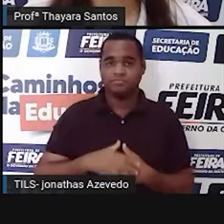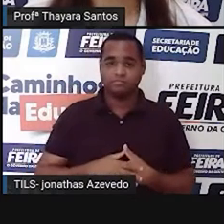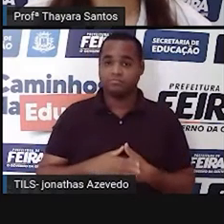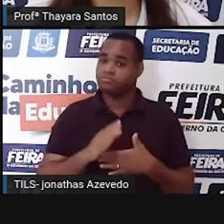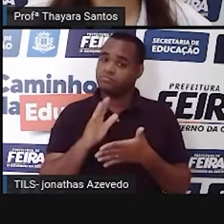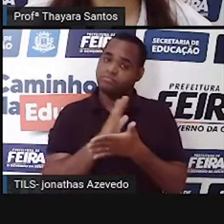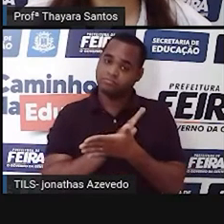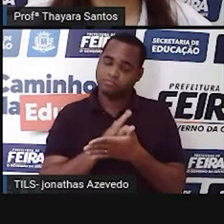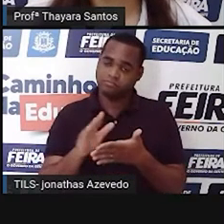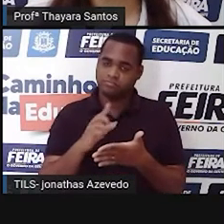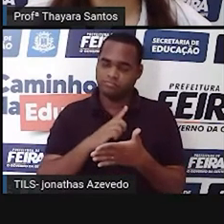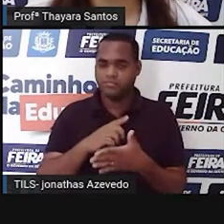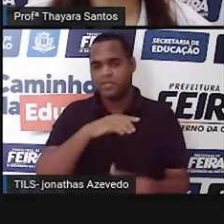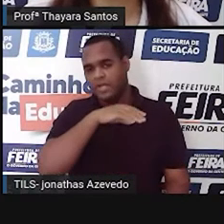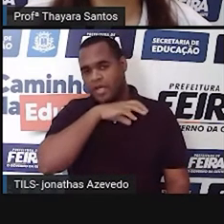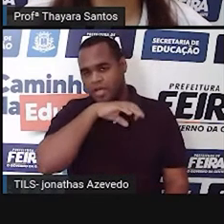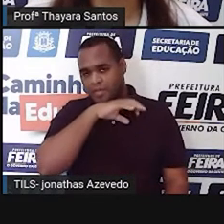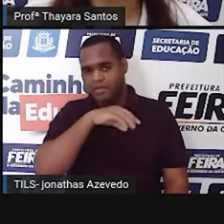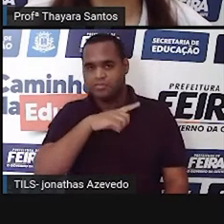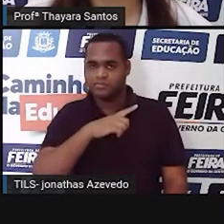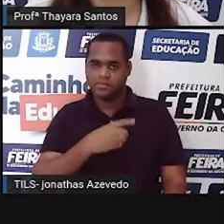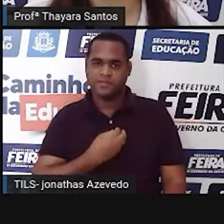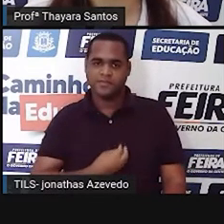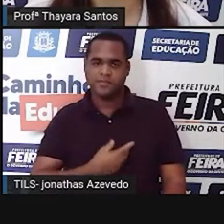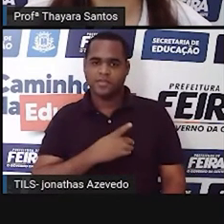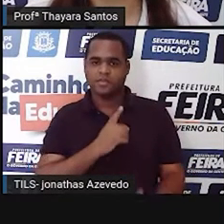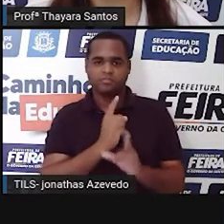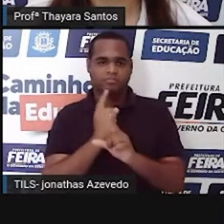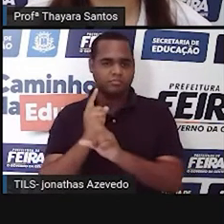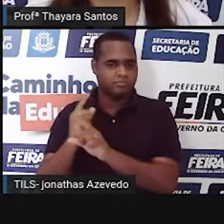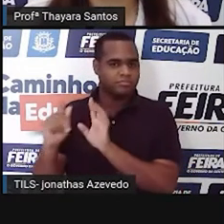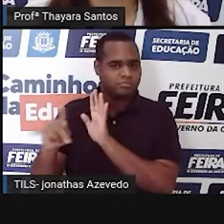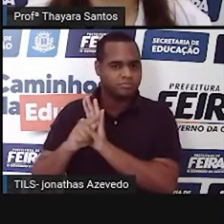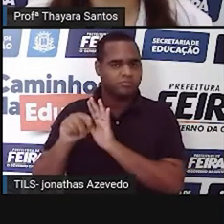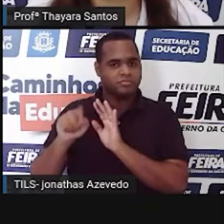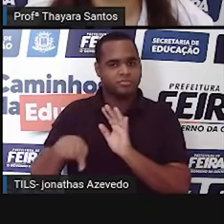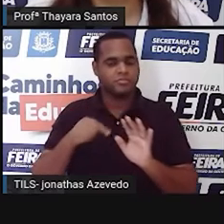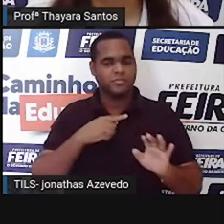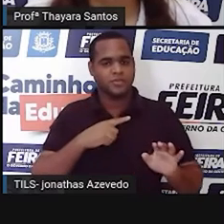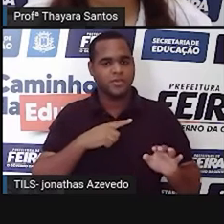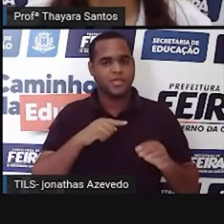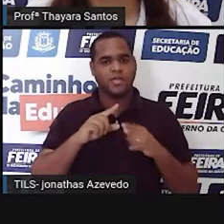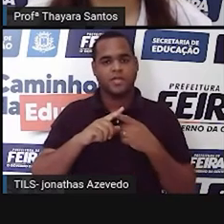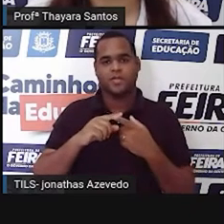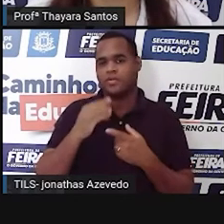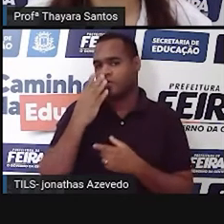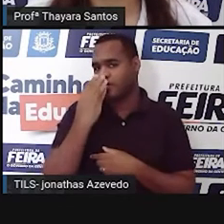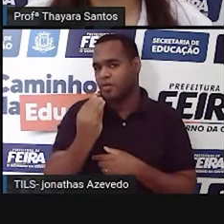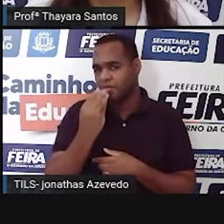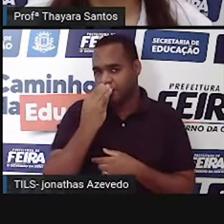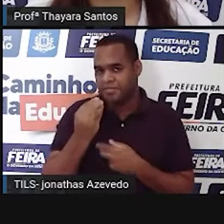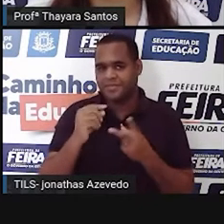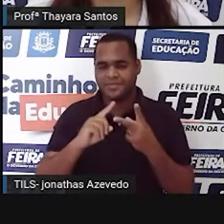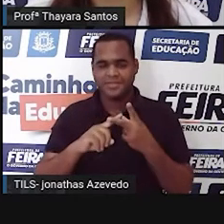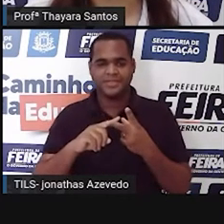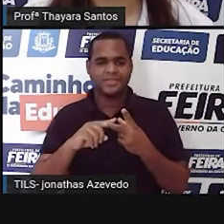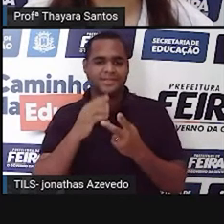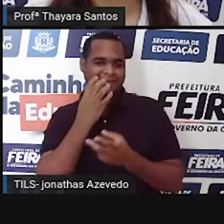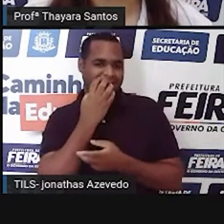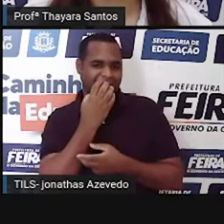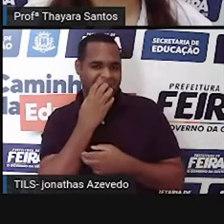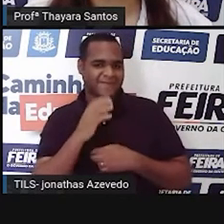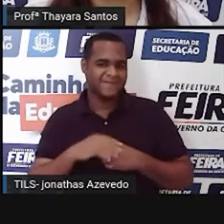alguns animais que são muito característicos dessa região, como, por exemplo, o lobo-guará, o cachorro-do-mato,